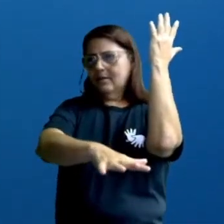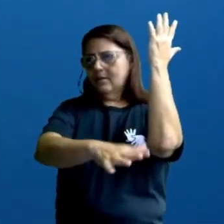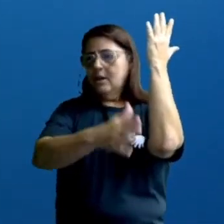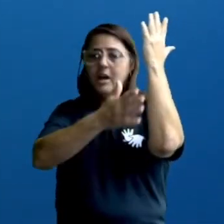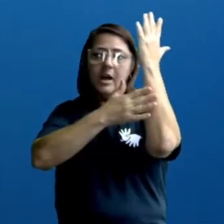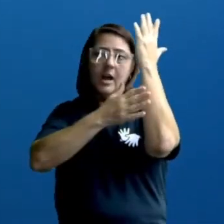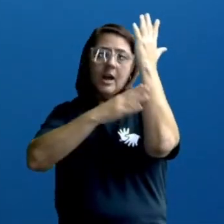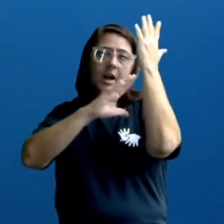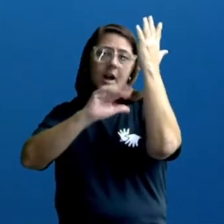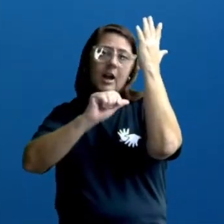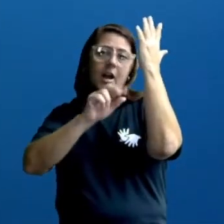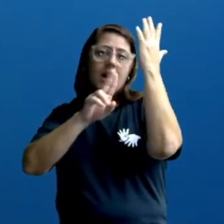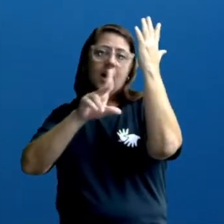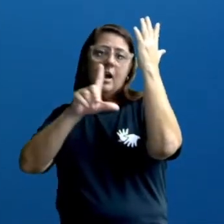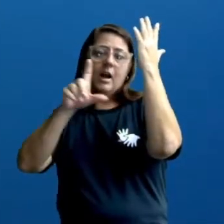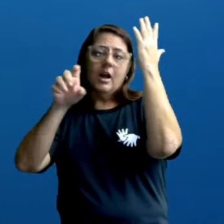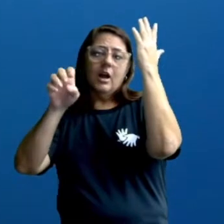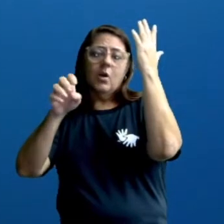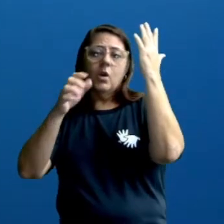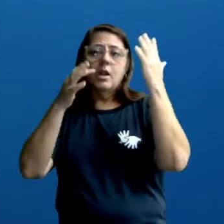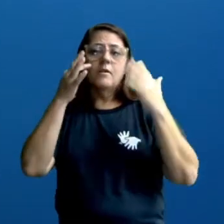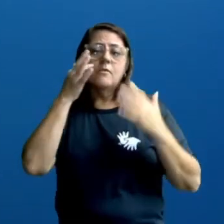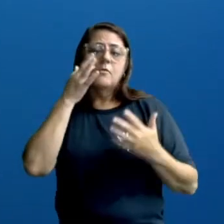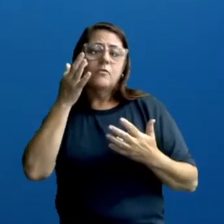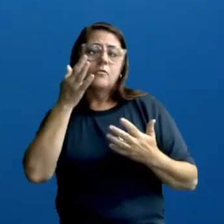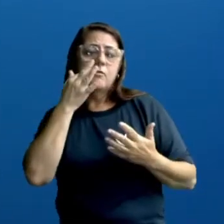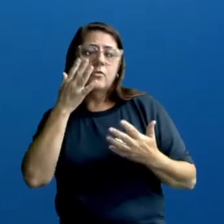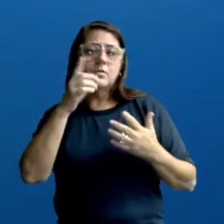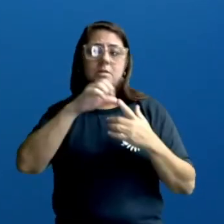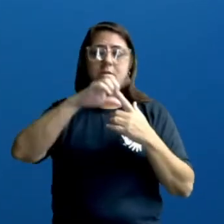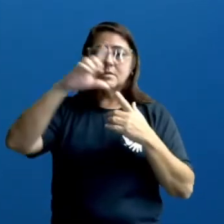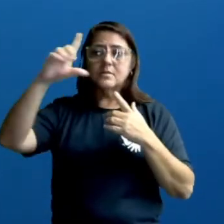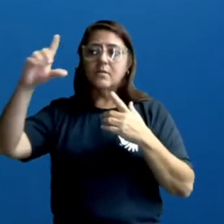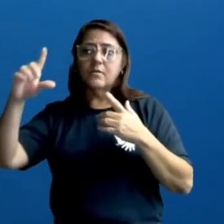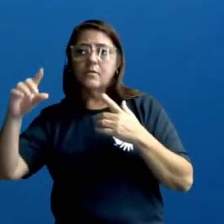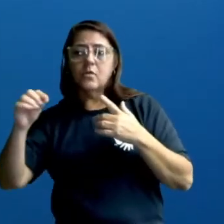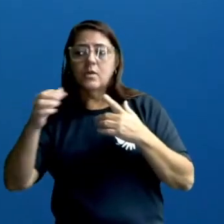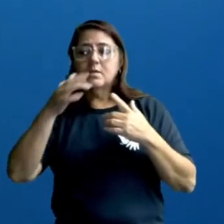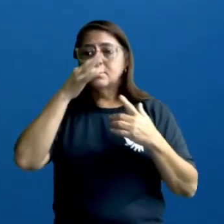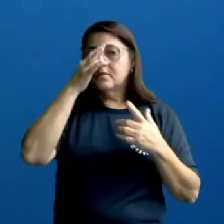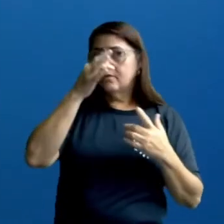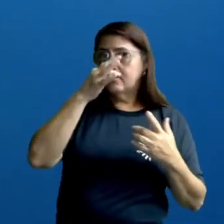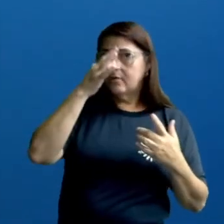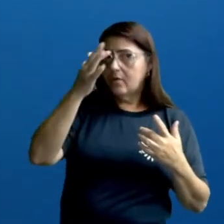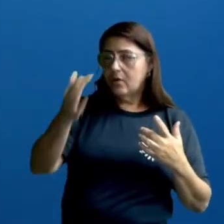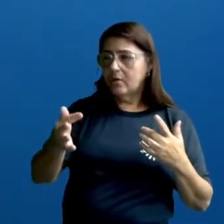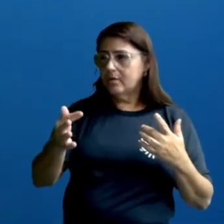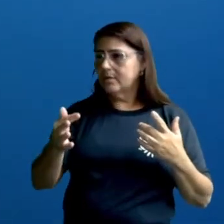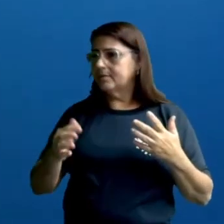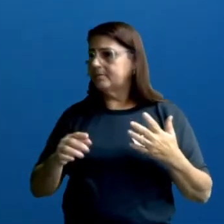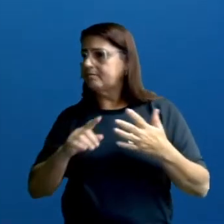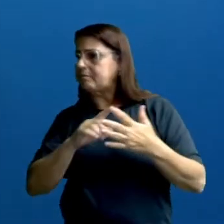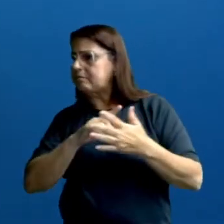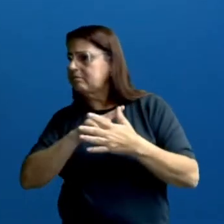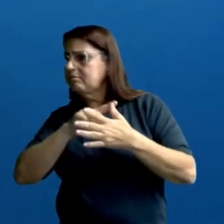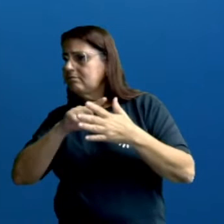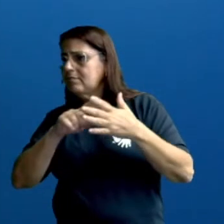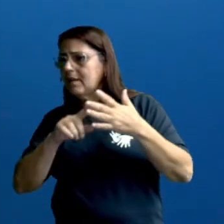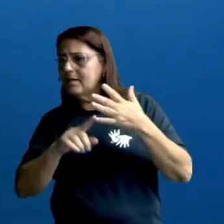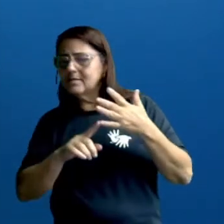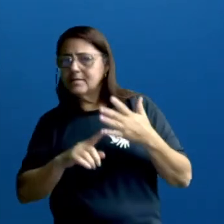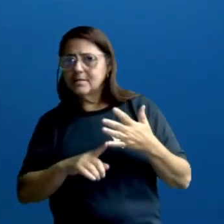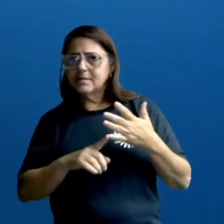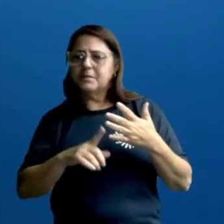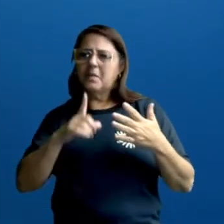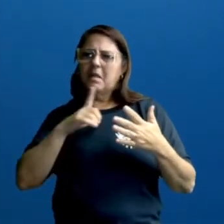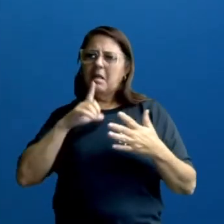caule, as frutas, as folhas e as flores. Podem observar a imagem